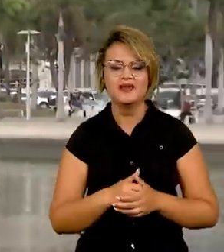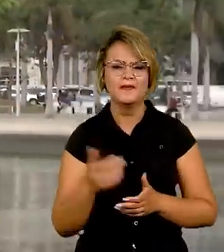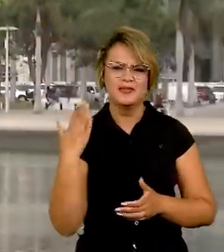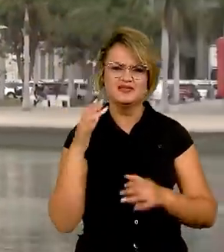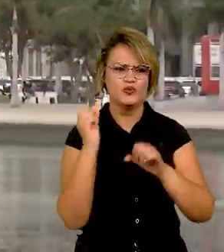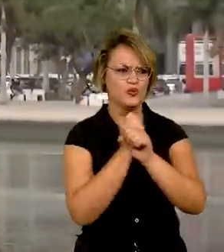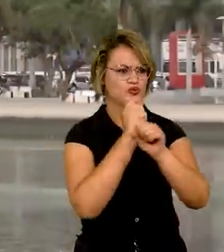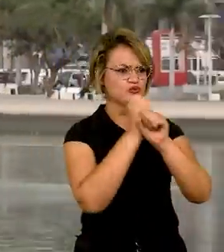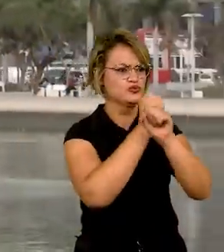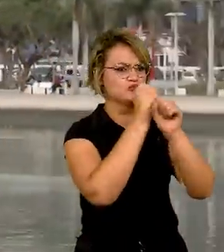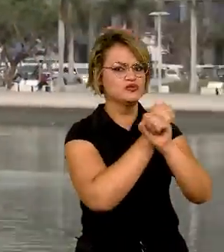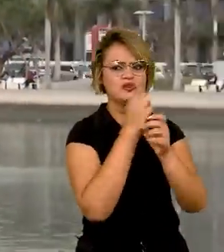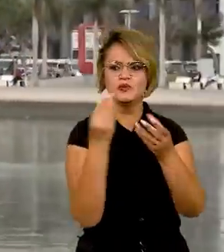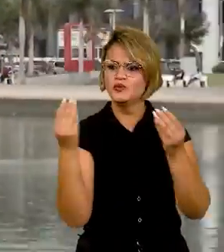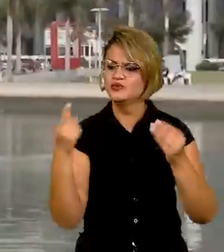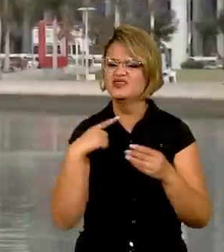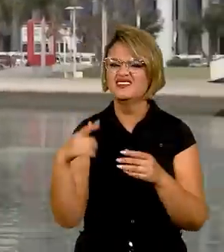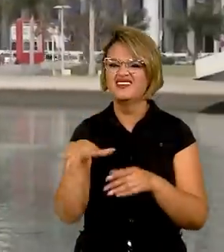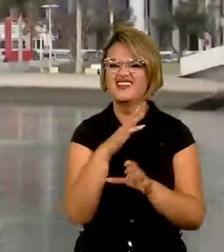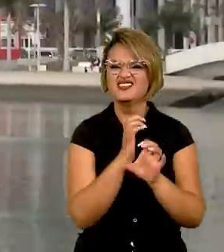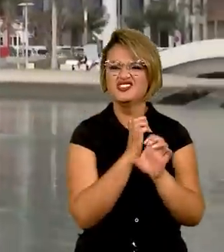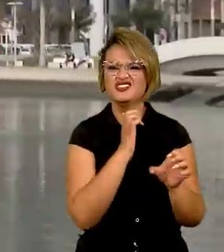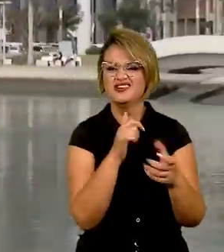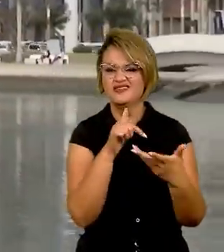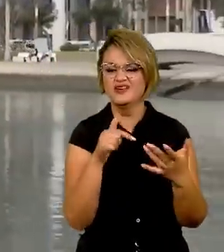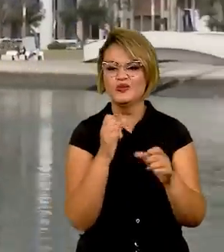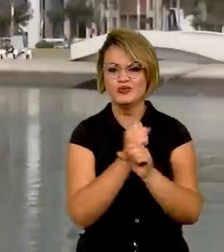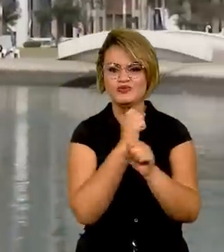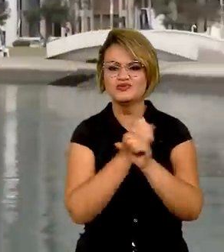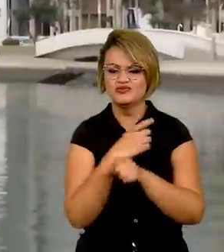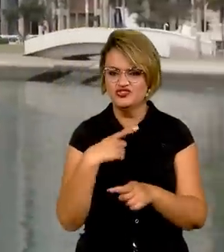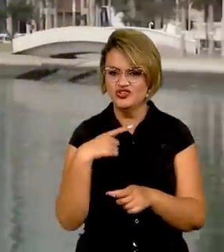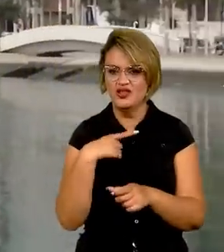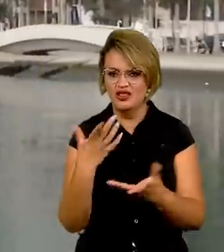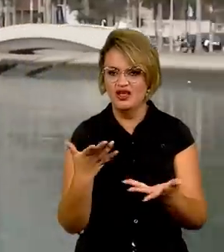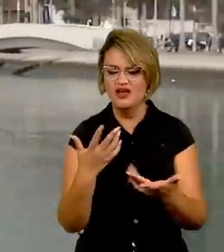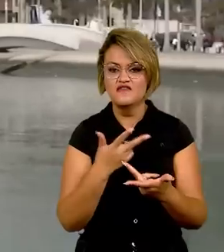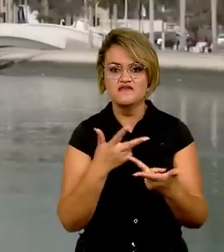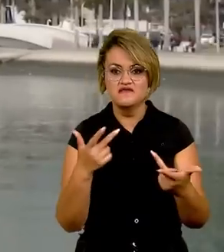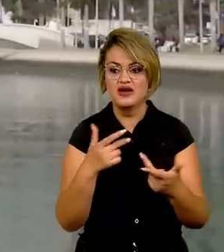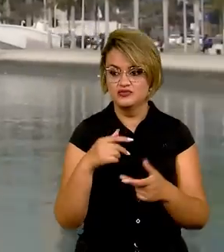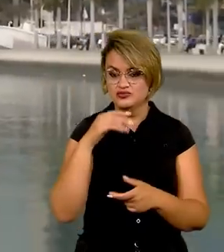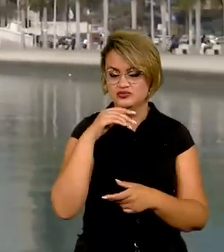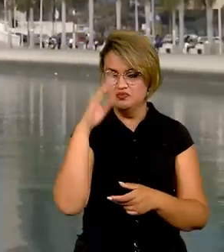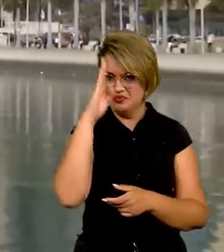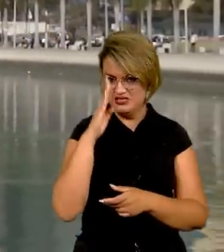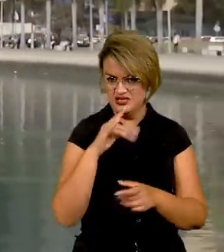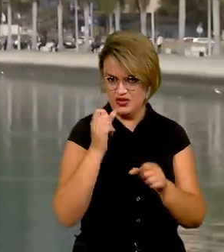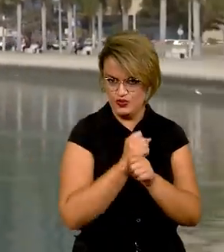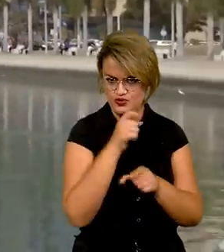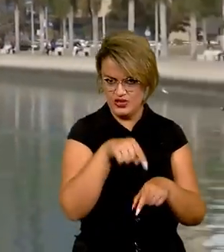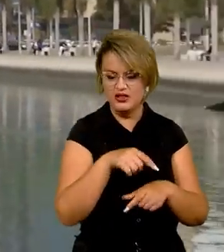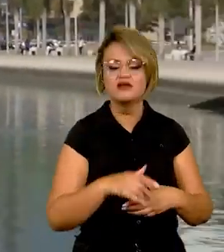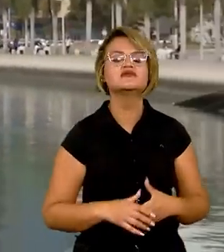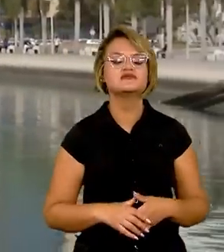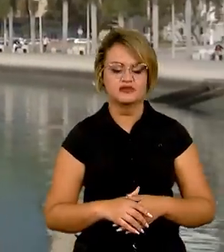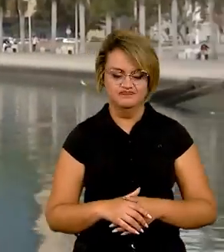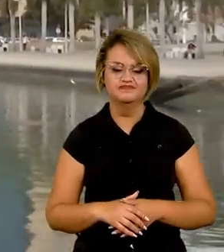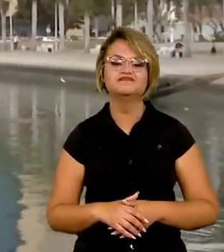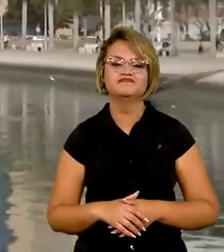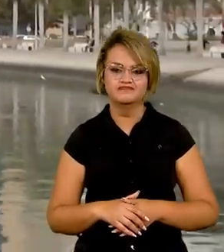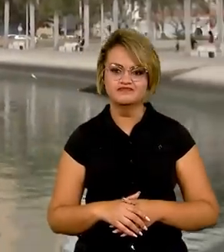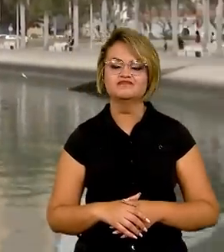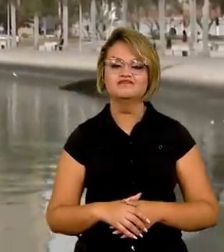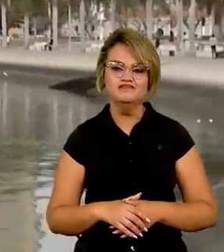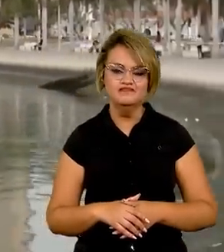aqui, as grandes companhias de engenharia, Odebrecht, muita coisa foi feita por brasileiro aqui em Angola, né? Exatamente, muita coisa foi feita por